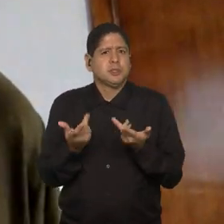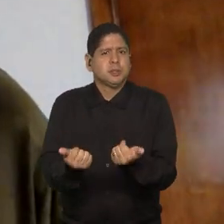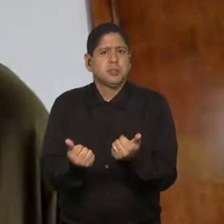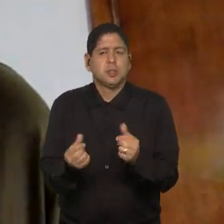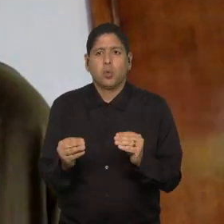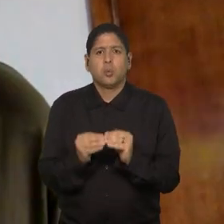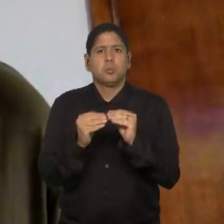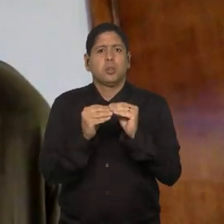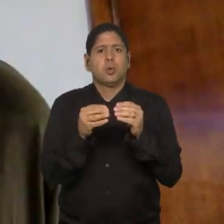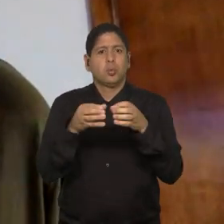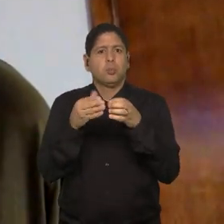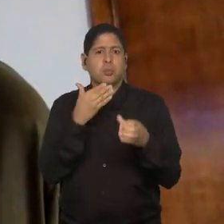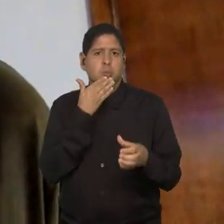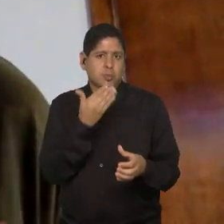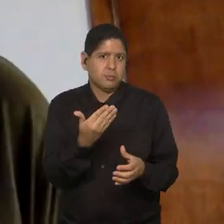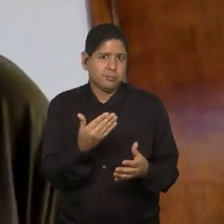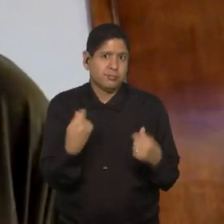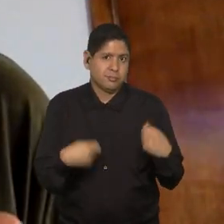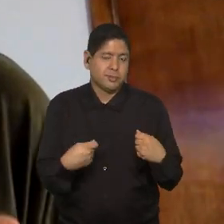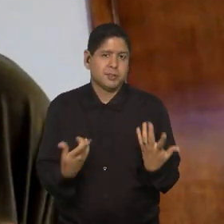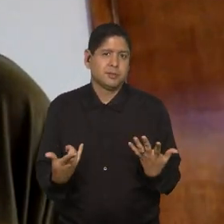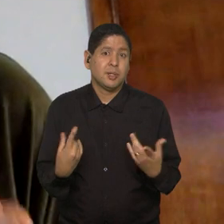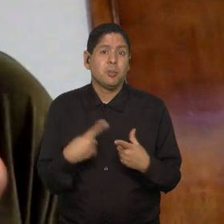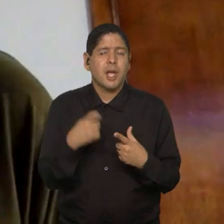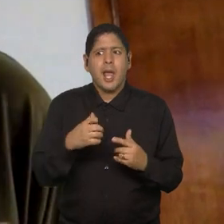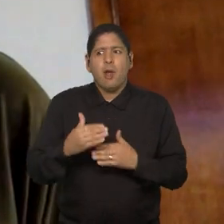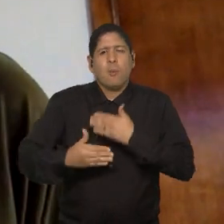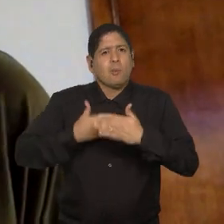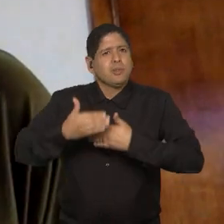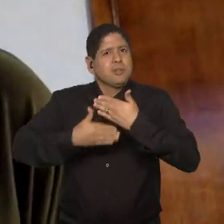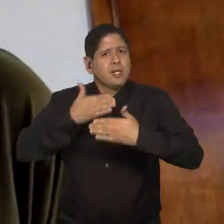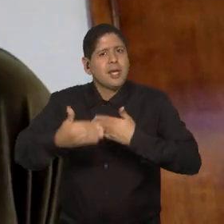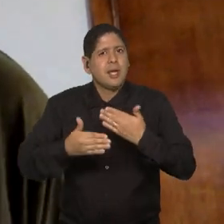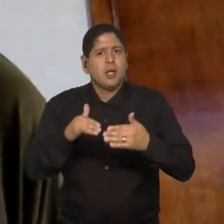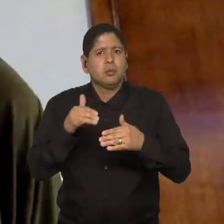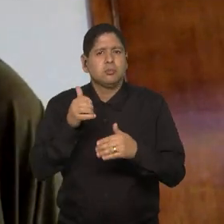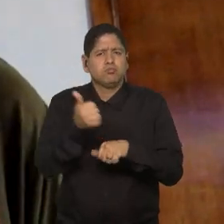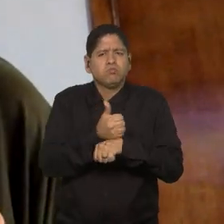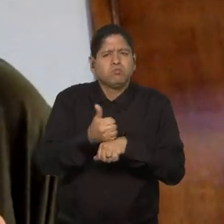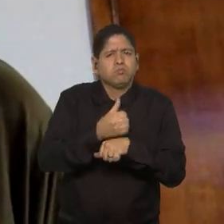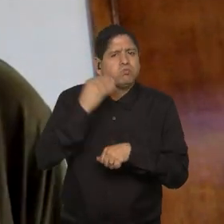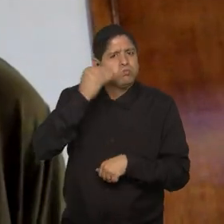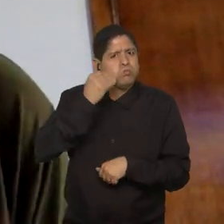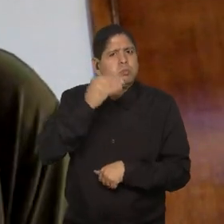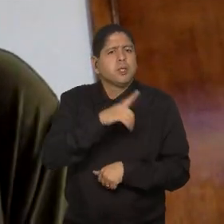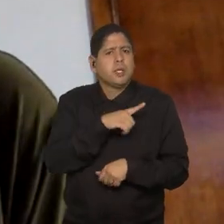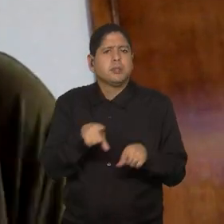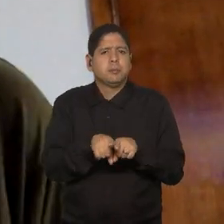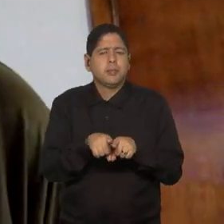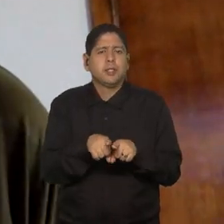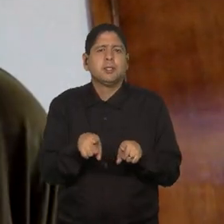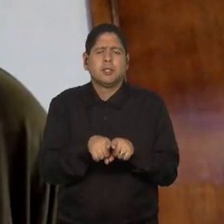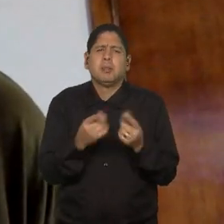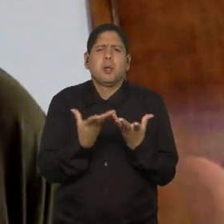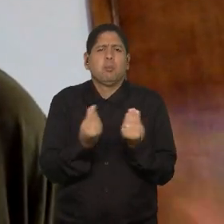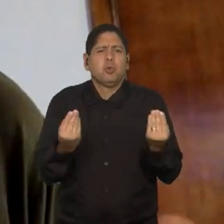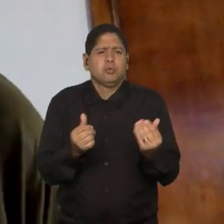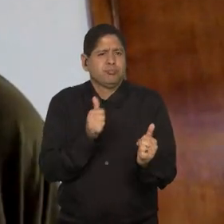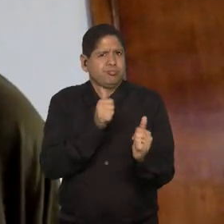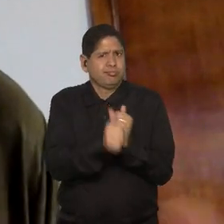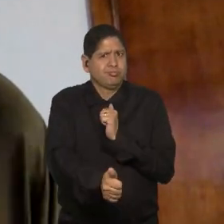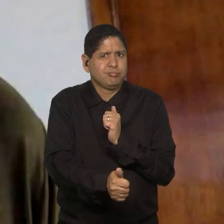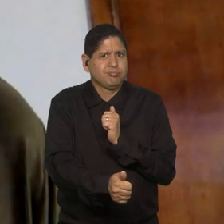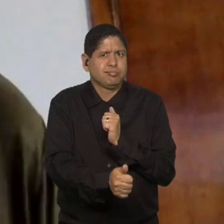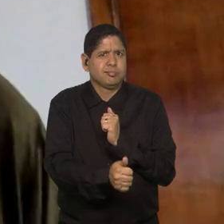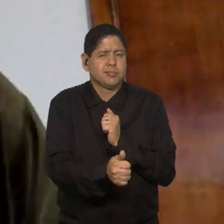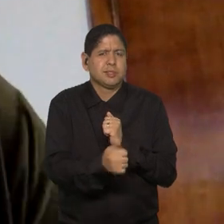composição dessas equipes, né, porque é um processo de profissionalização. Então, existem muitas atletas, né,